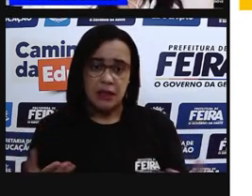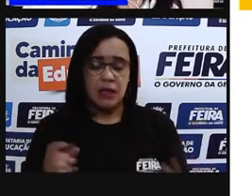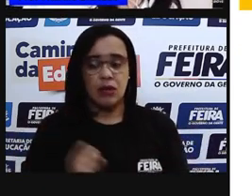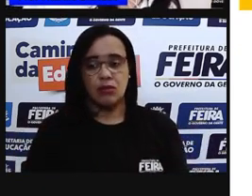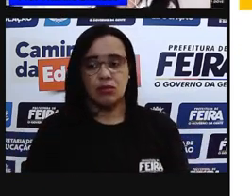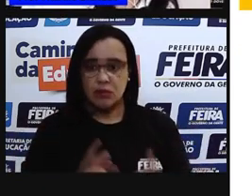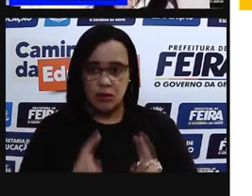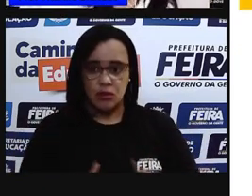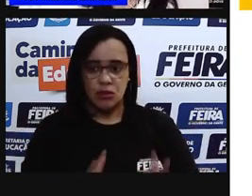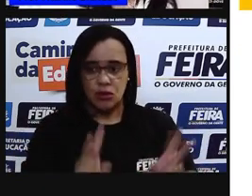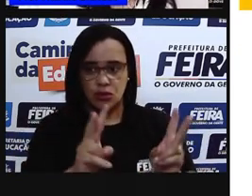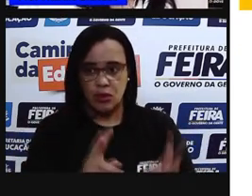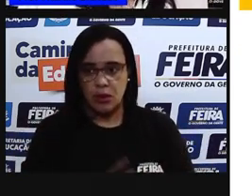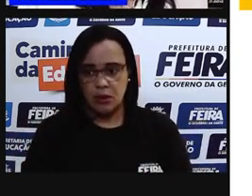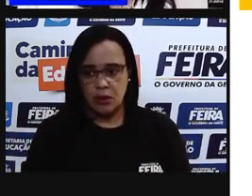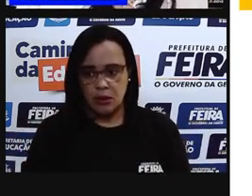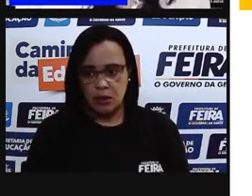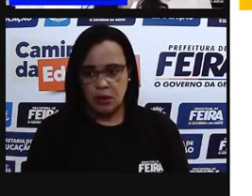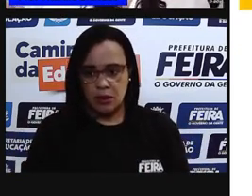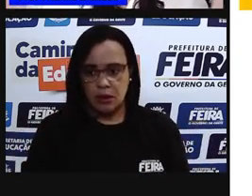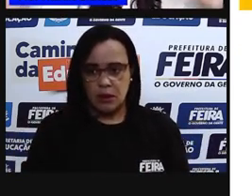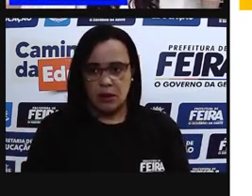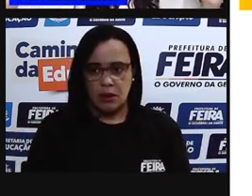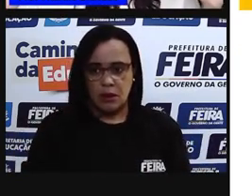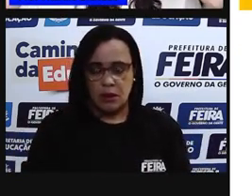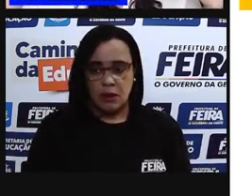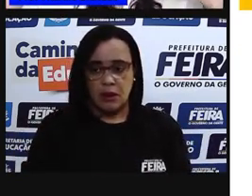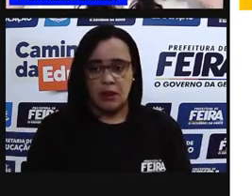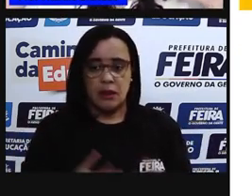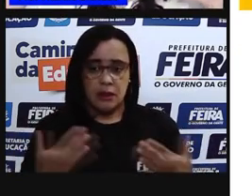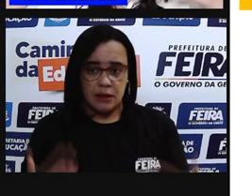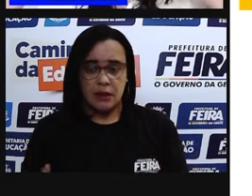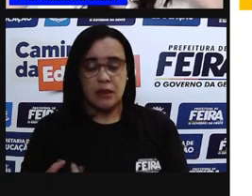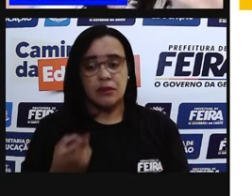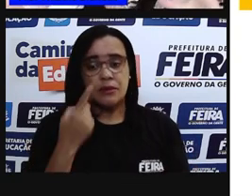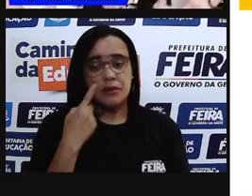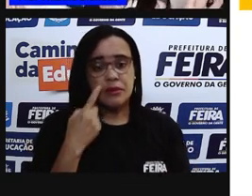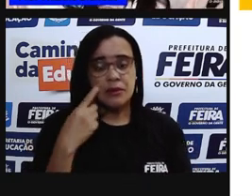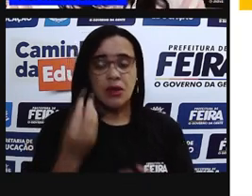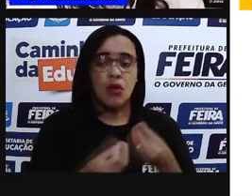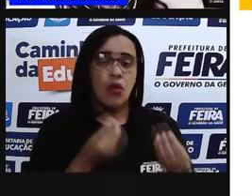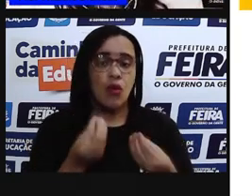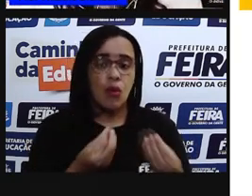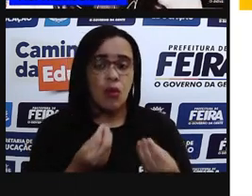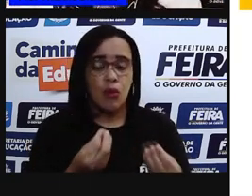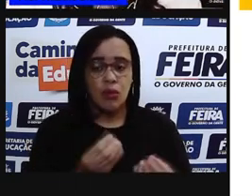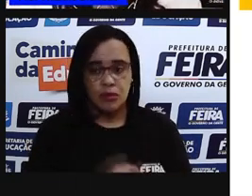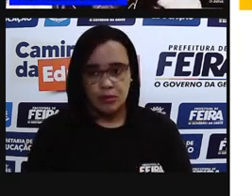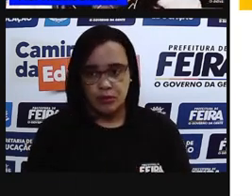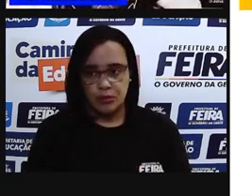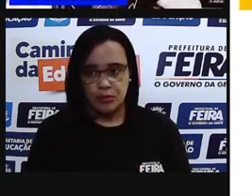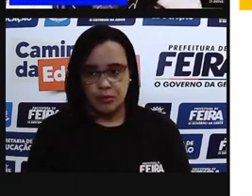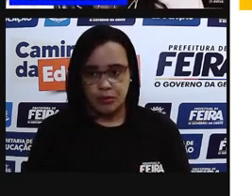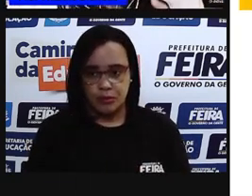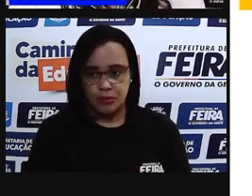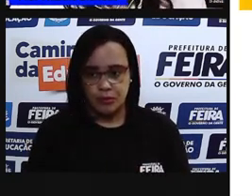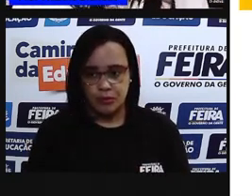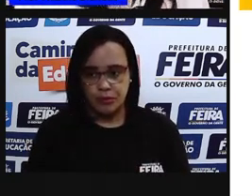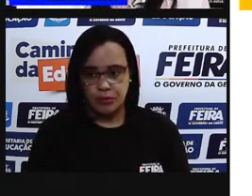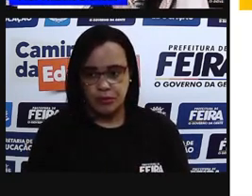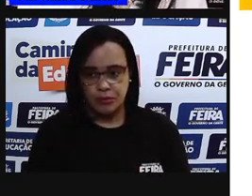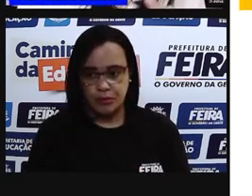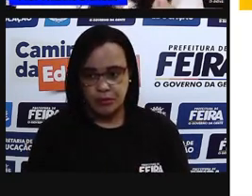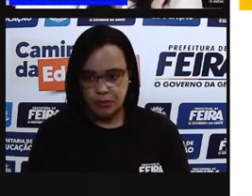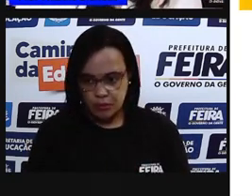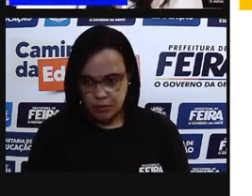seguindo. E aí, então, a gente já situou onde é que estão as nossas heranças, não foi isso? No nosso